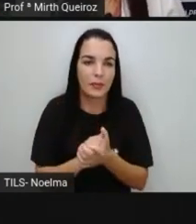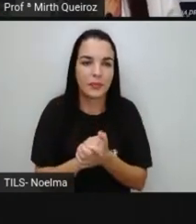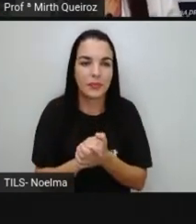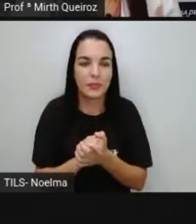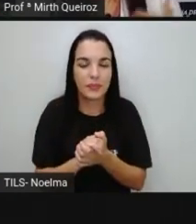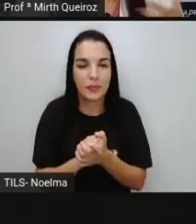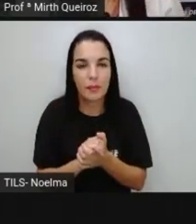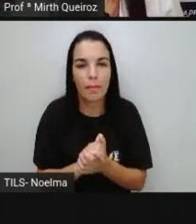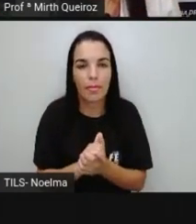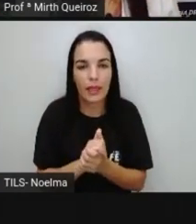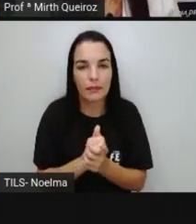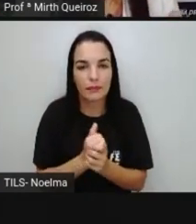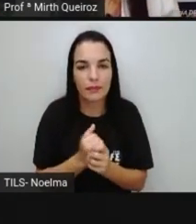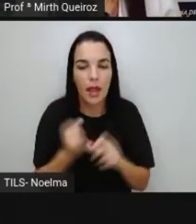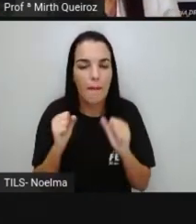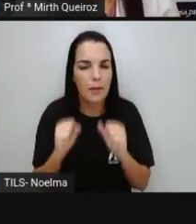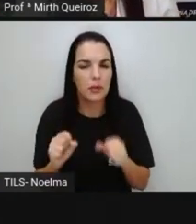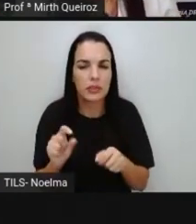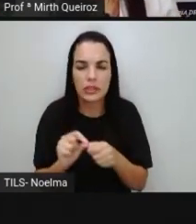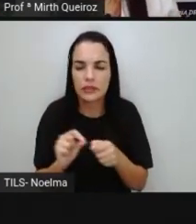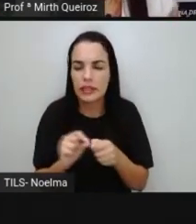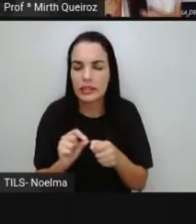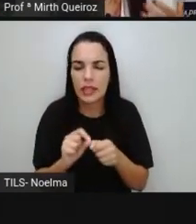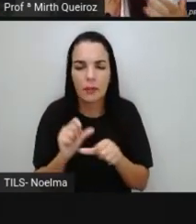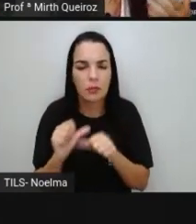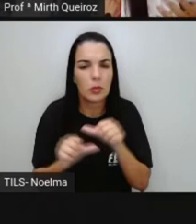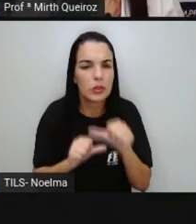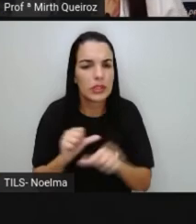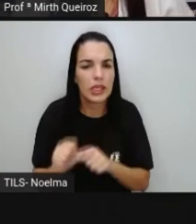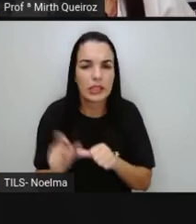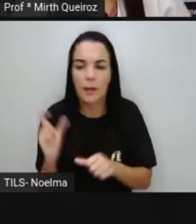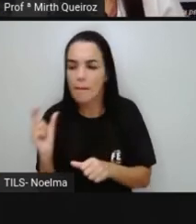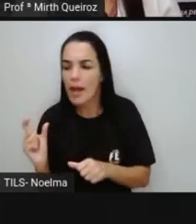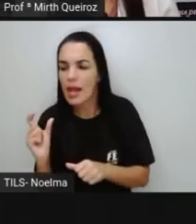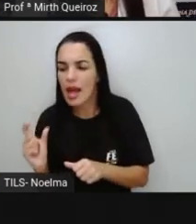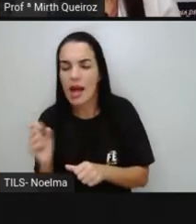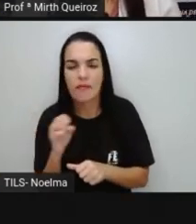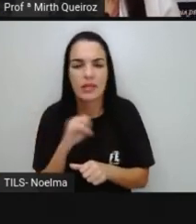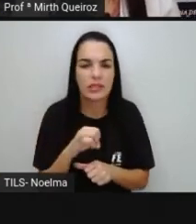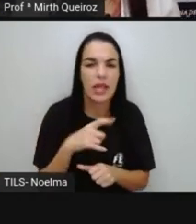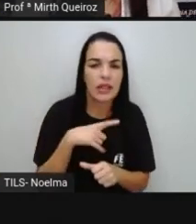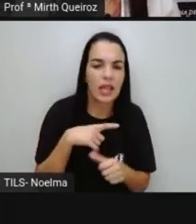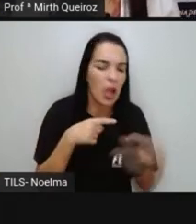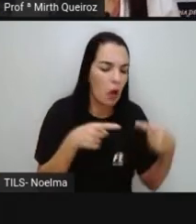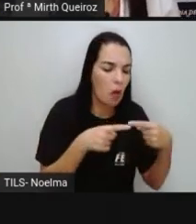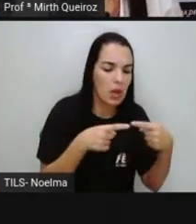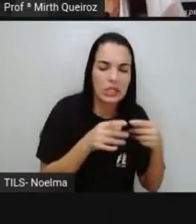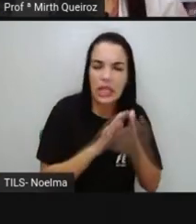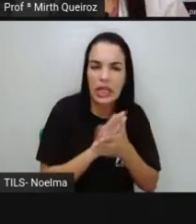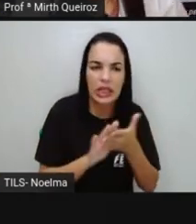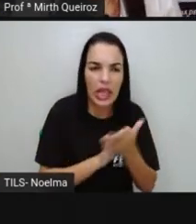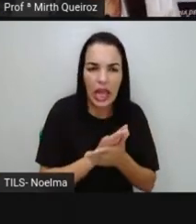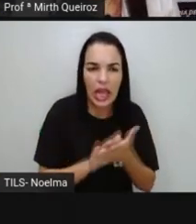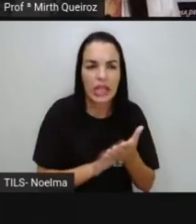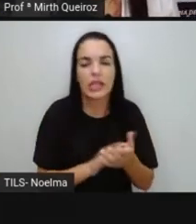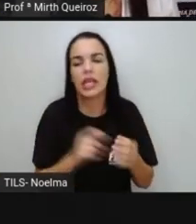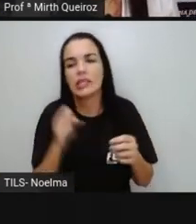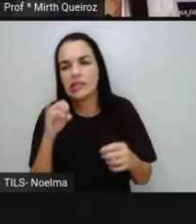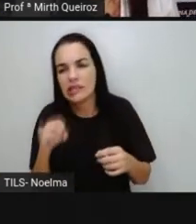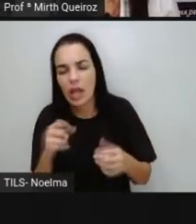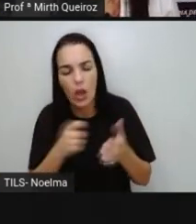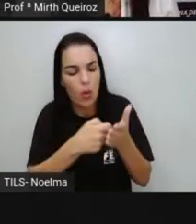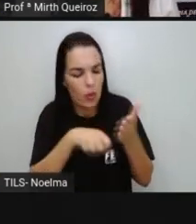podem fazer algumas modificações, analisar a incoerência em alguma coisa, utilizar a pontuação